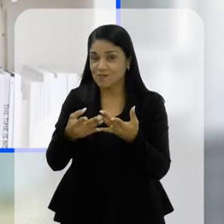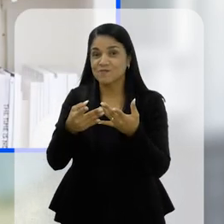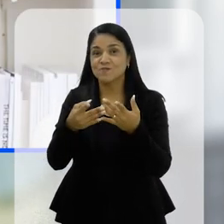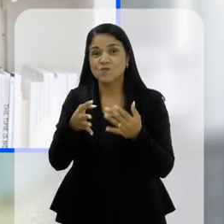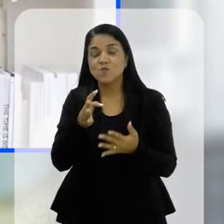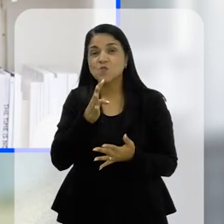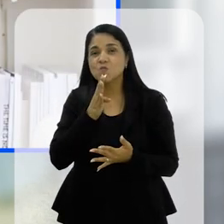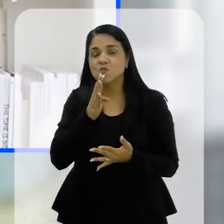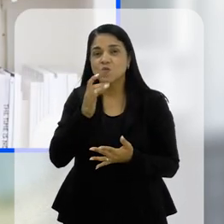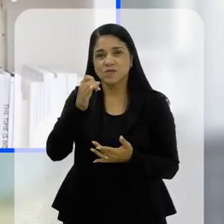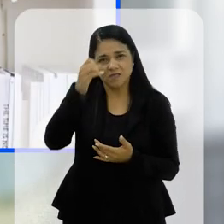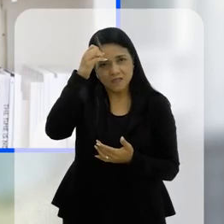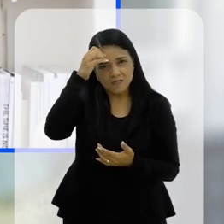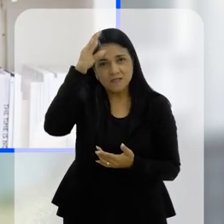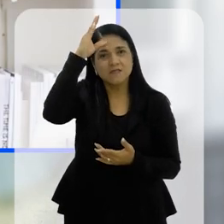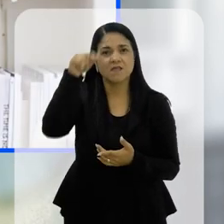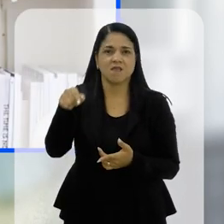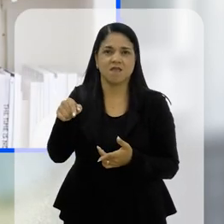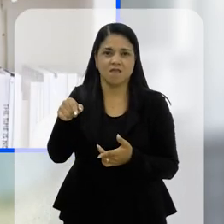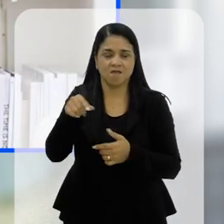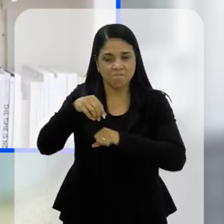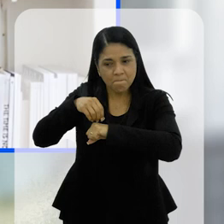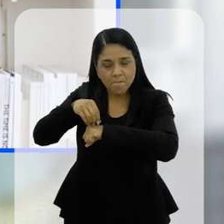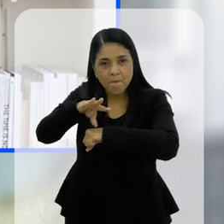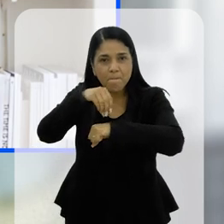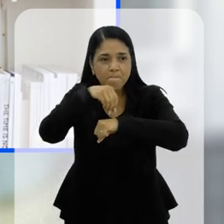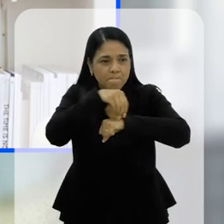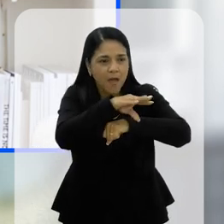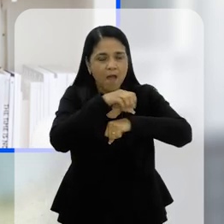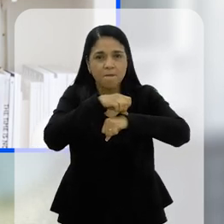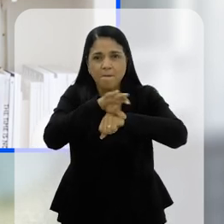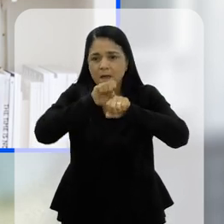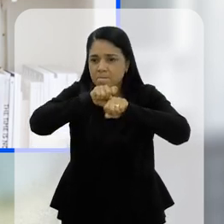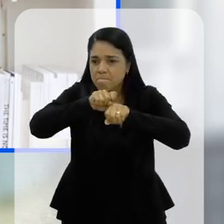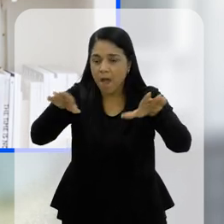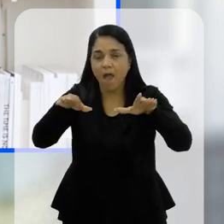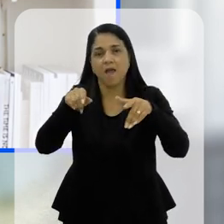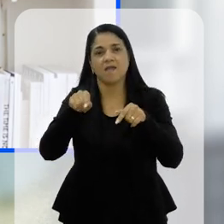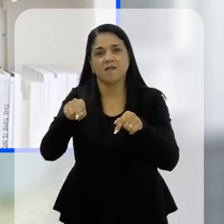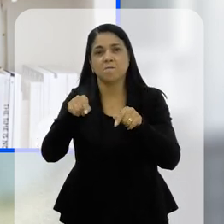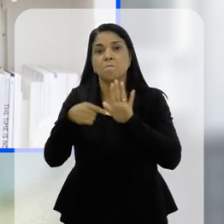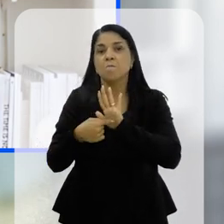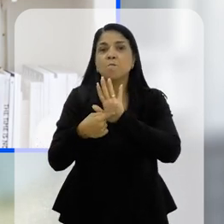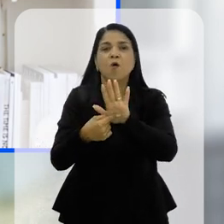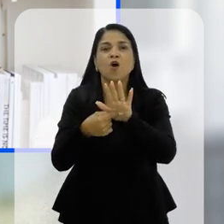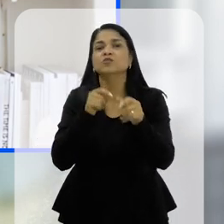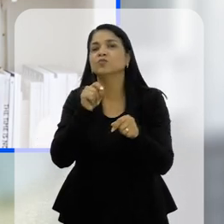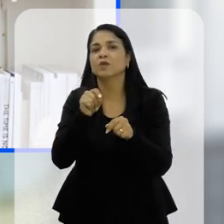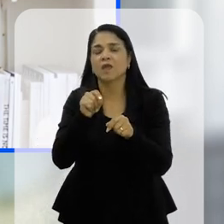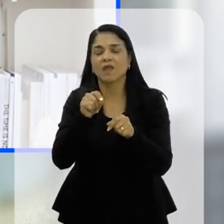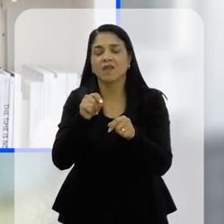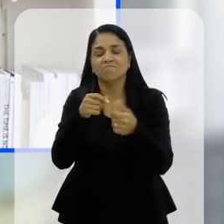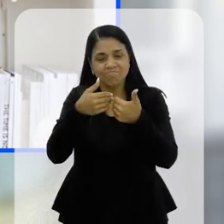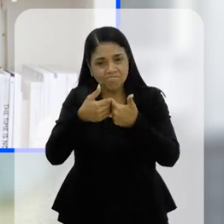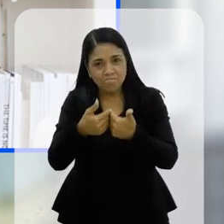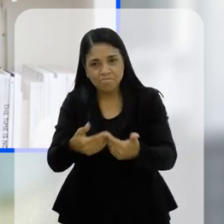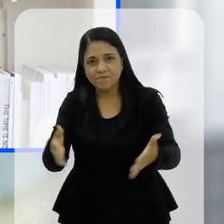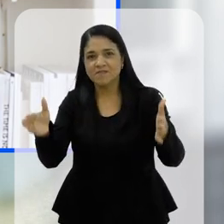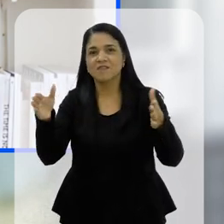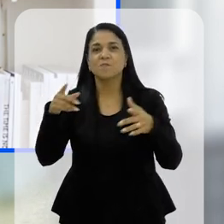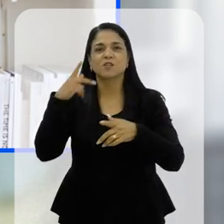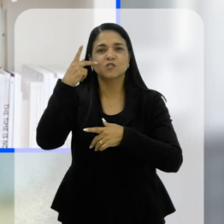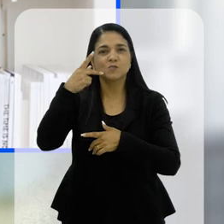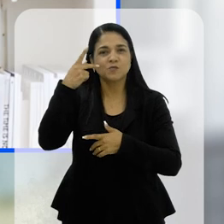importante, é que o conhecimento seja repassado, né, porque ele abre portas, e aí vai abrir portas,